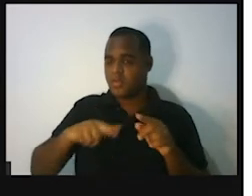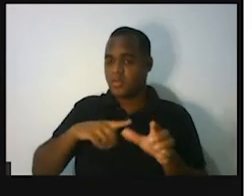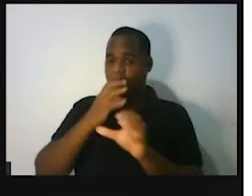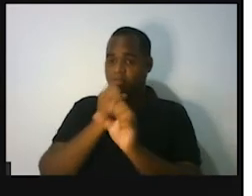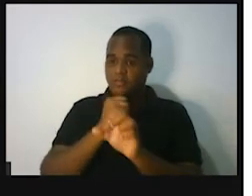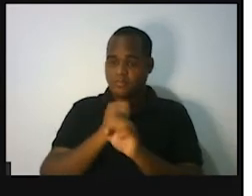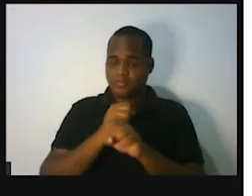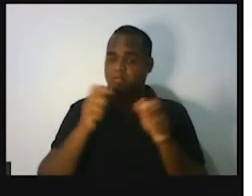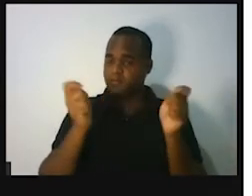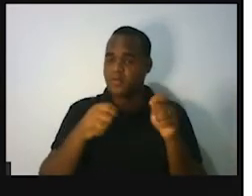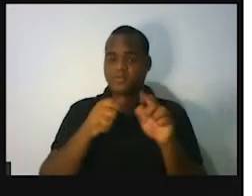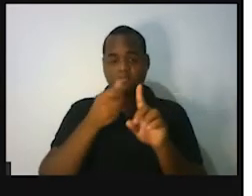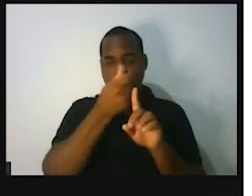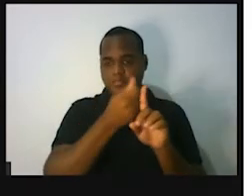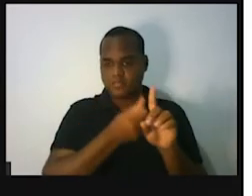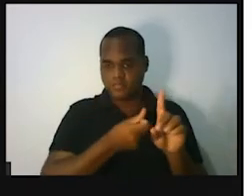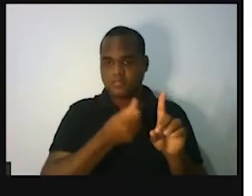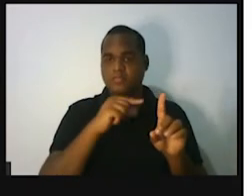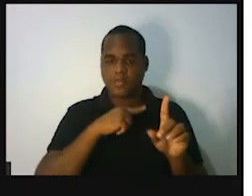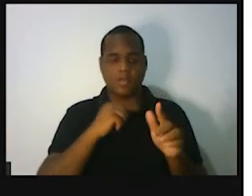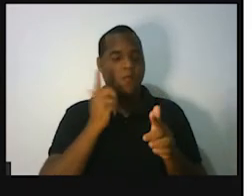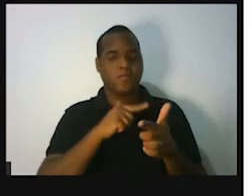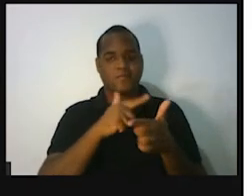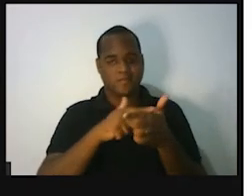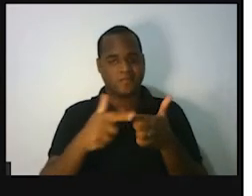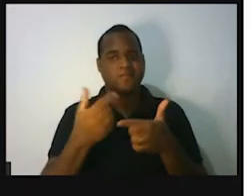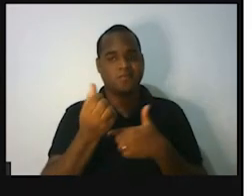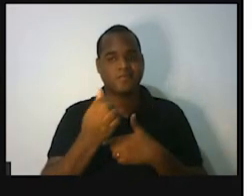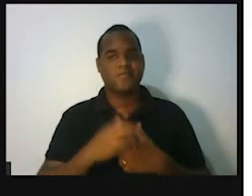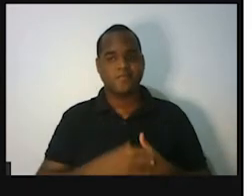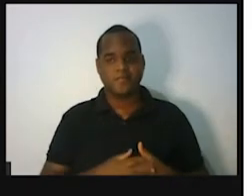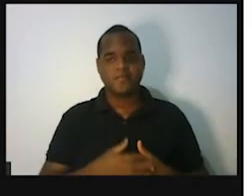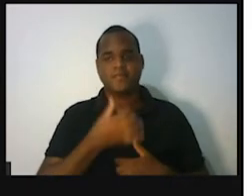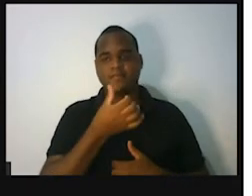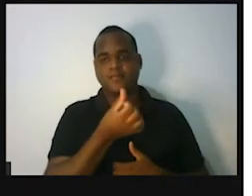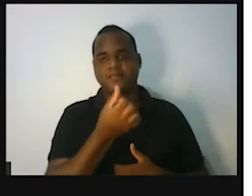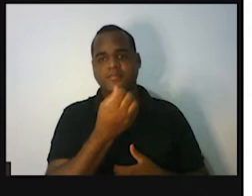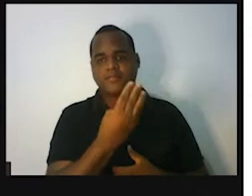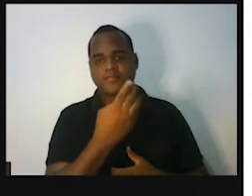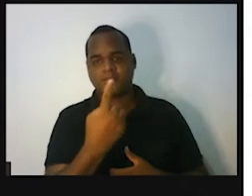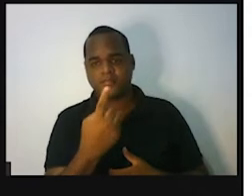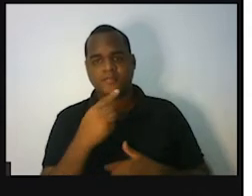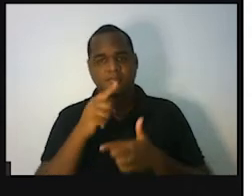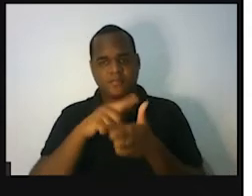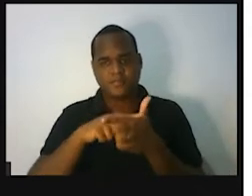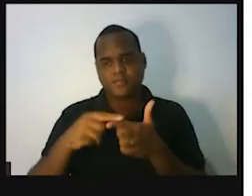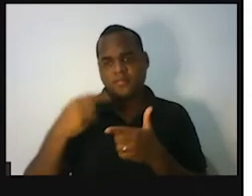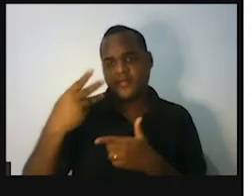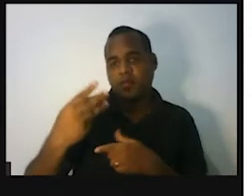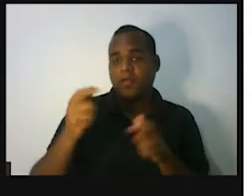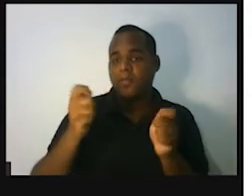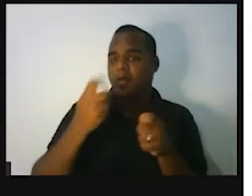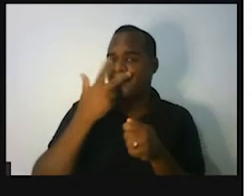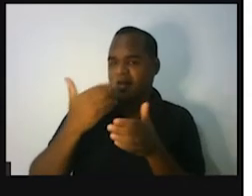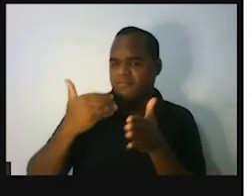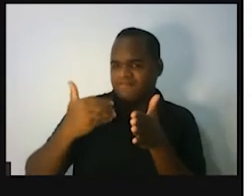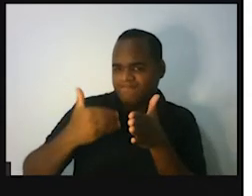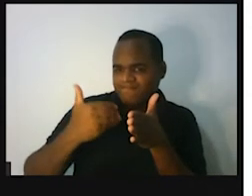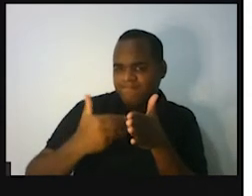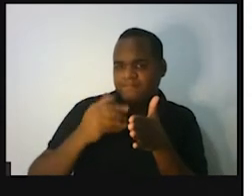dividir por 6. Certo? Então, quando eu dividir 631 por 3, deu aproximadamente